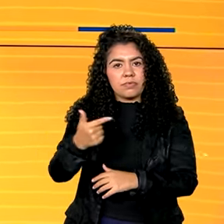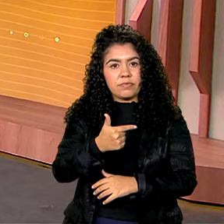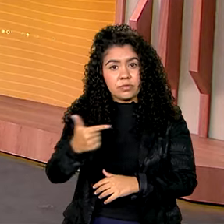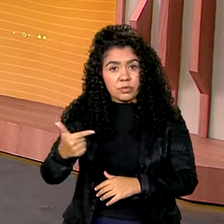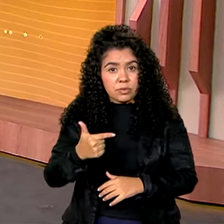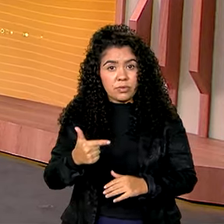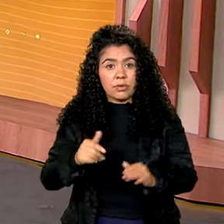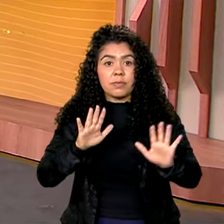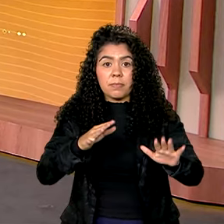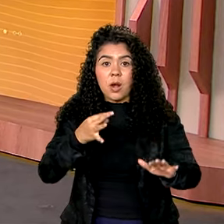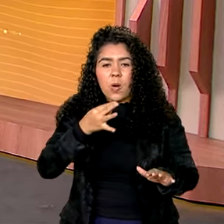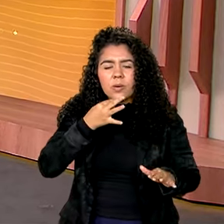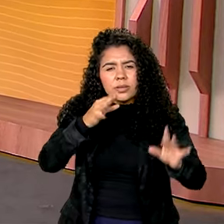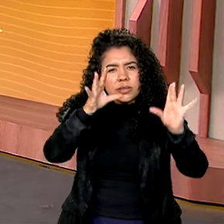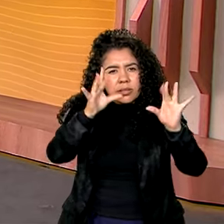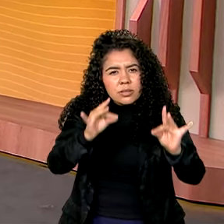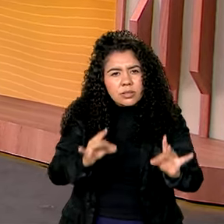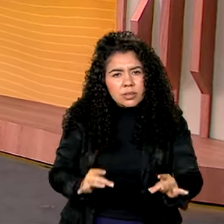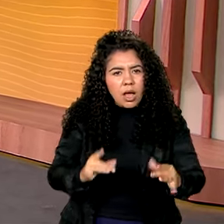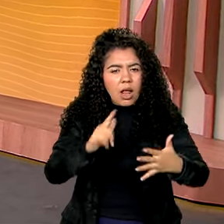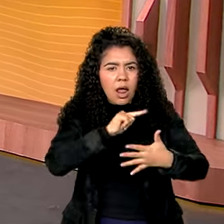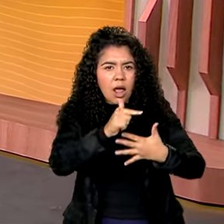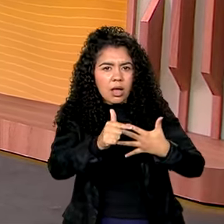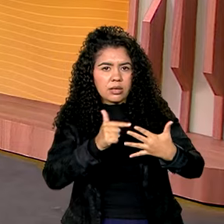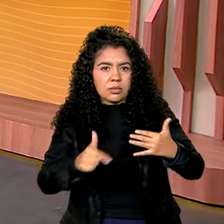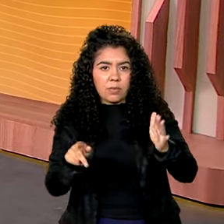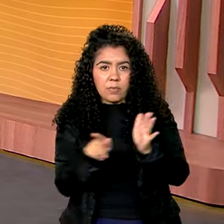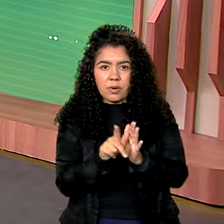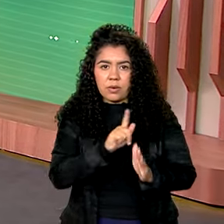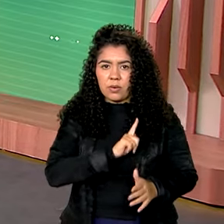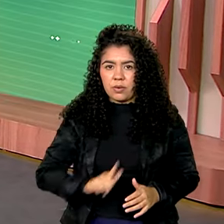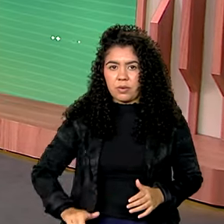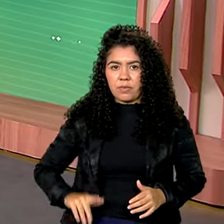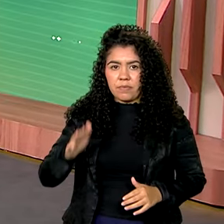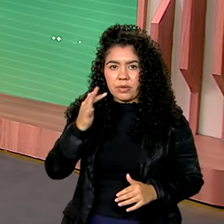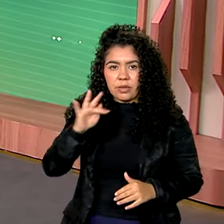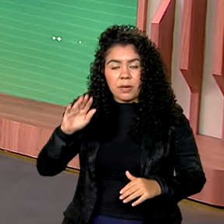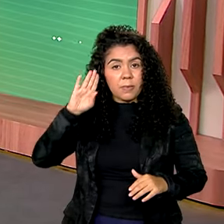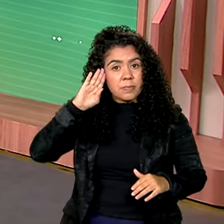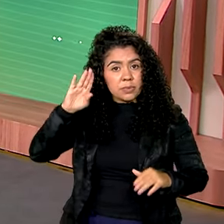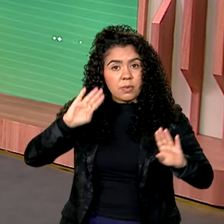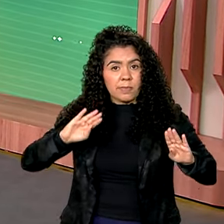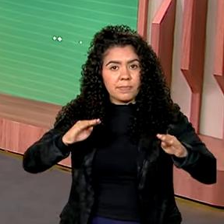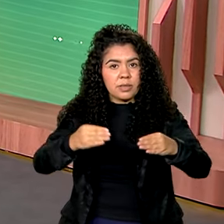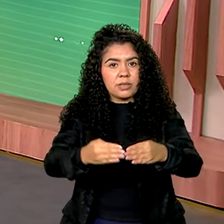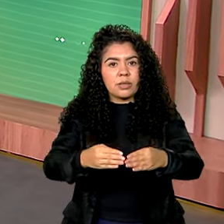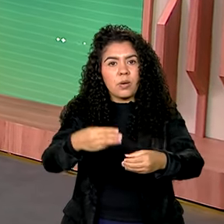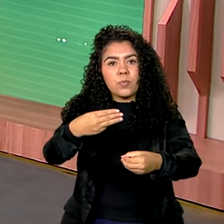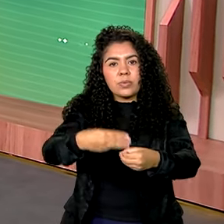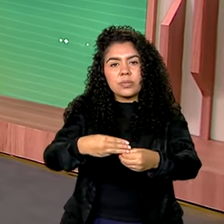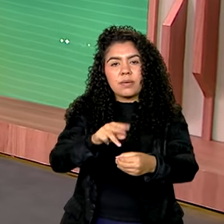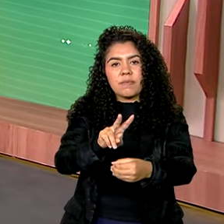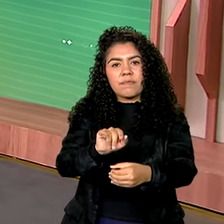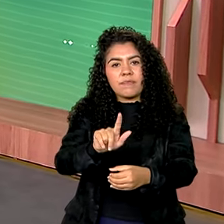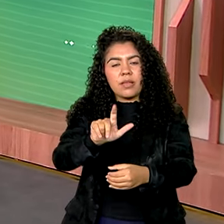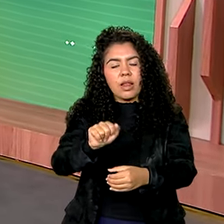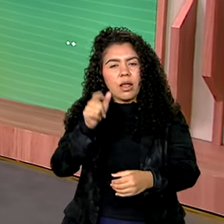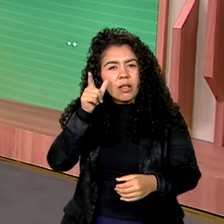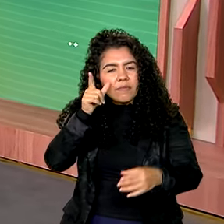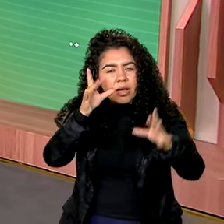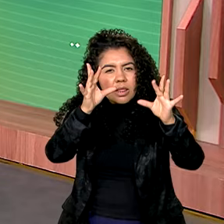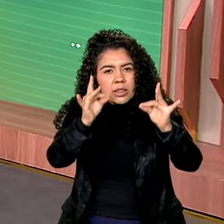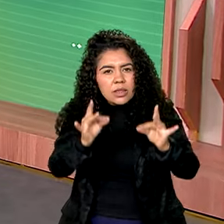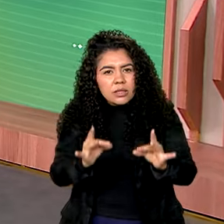E para conhecer outras ações federais no município de Vila Propício, nós vamos dar uma olhada nas informações